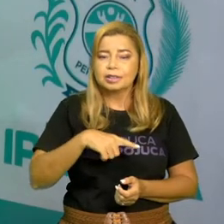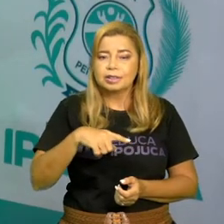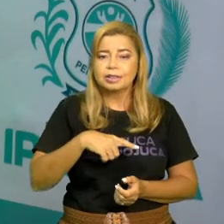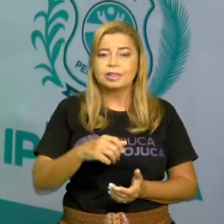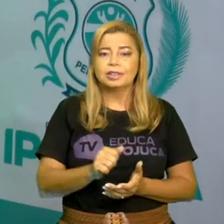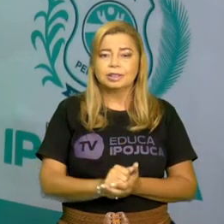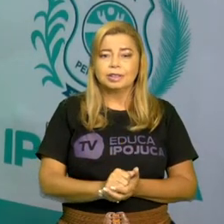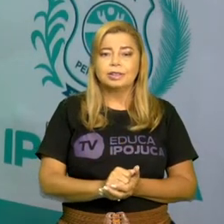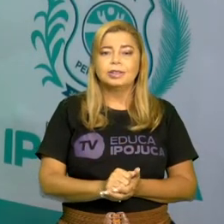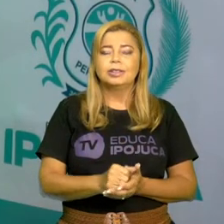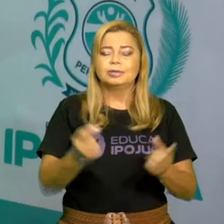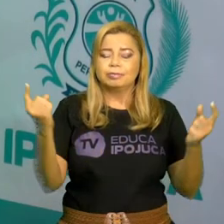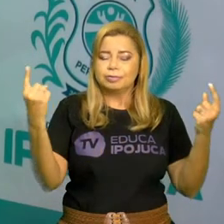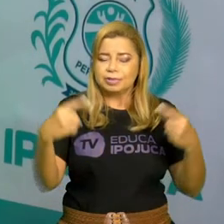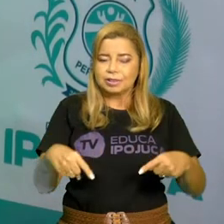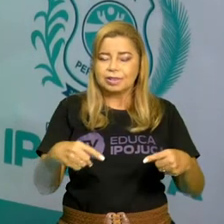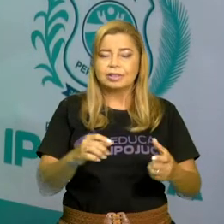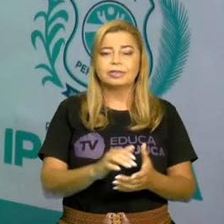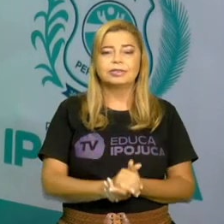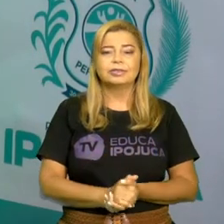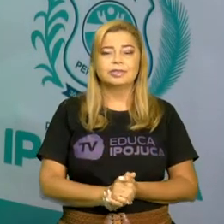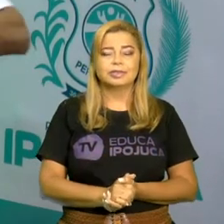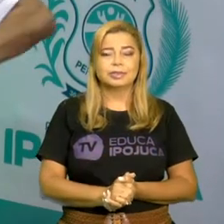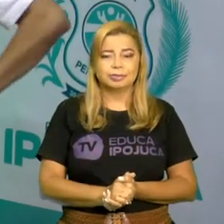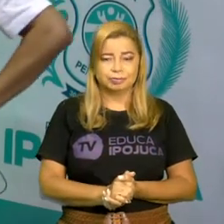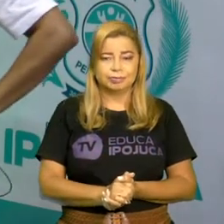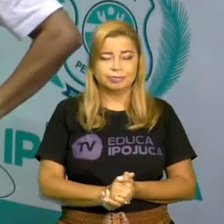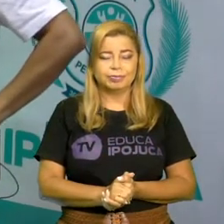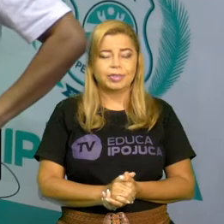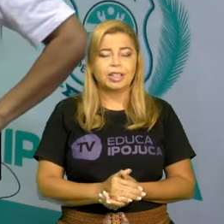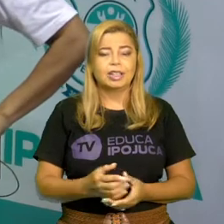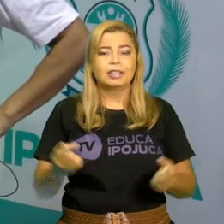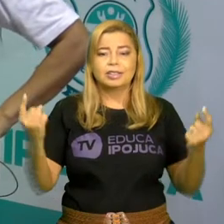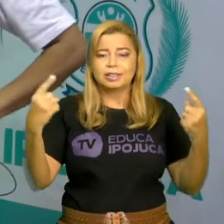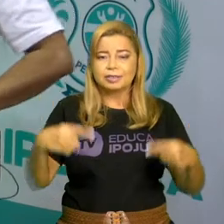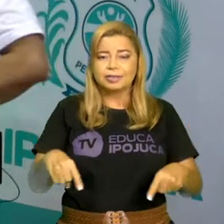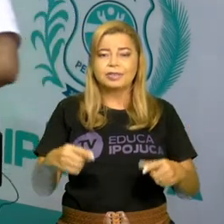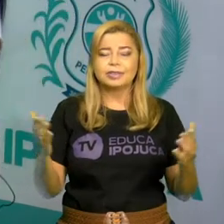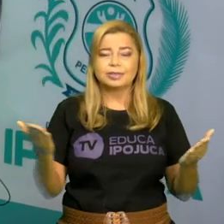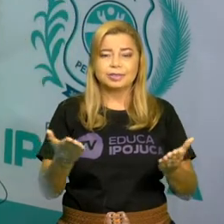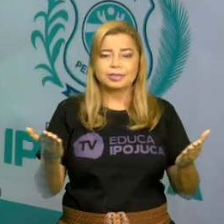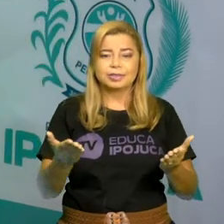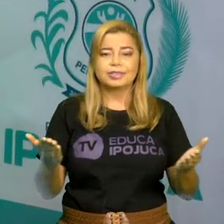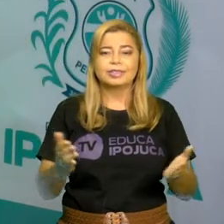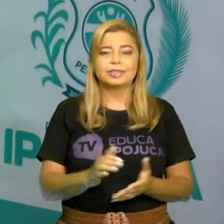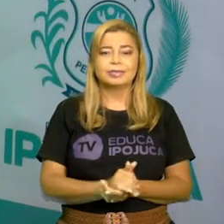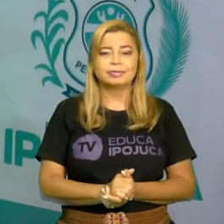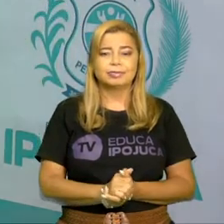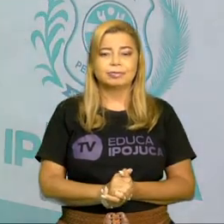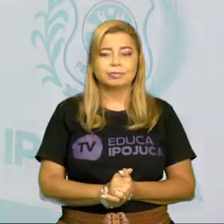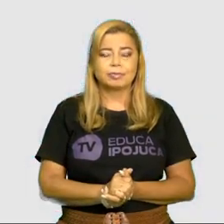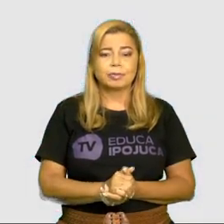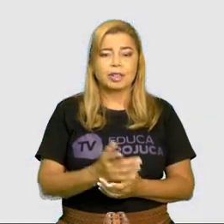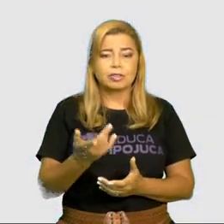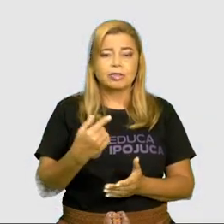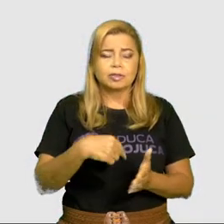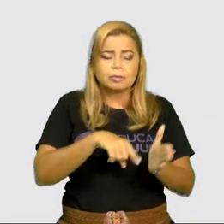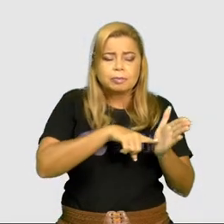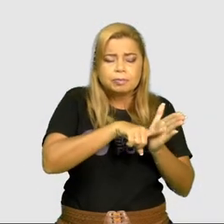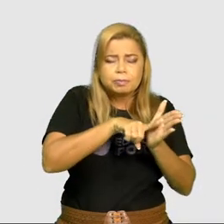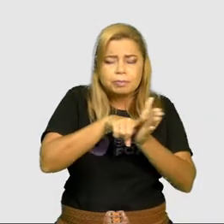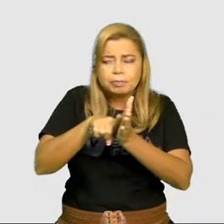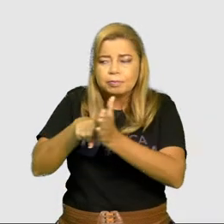ter um desafio. E o nosso desafio de hoje, a gente vai explorar